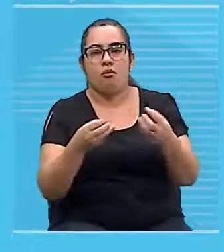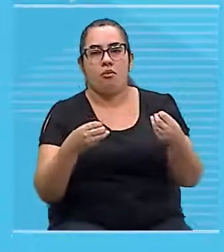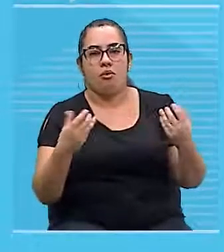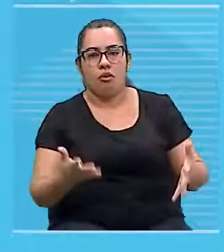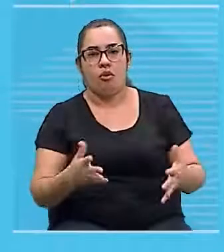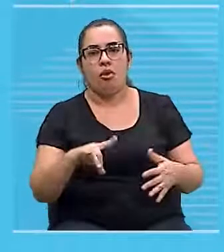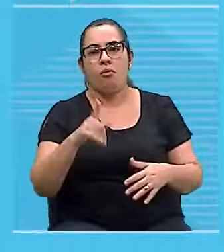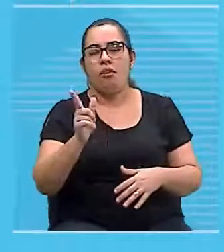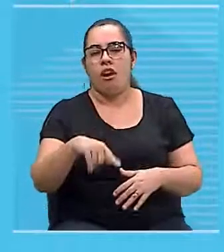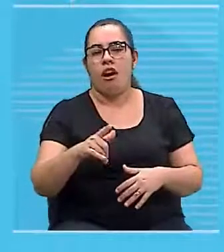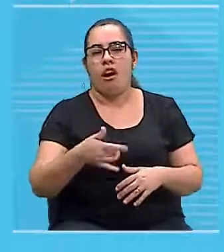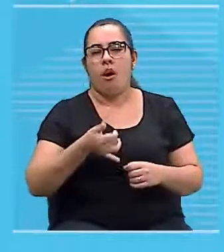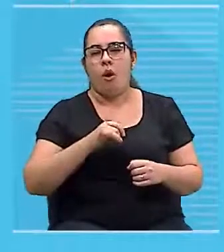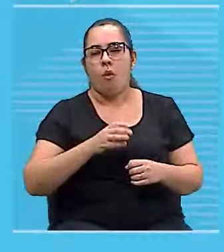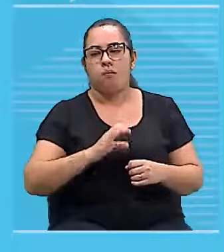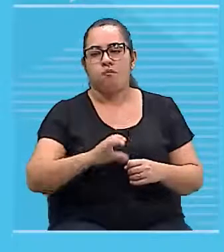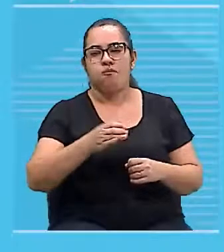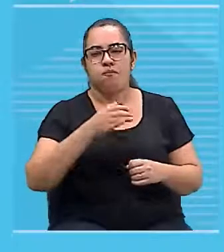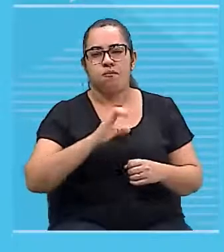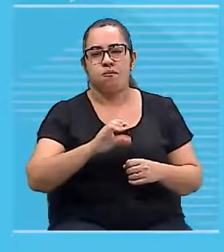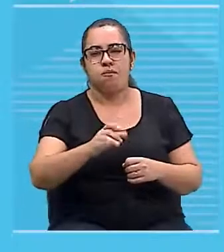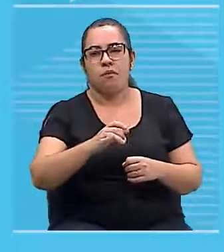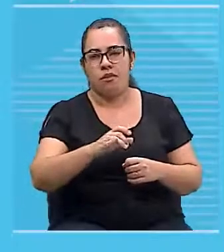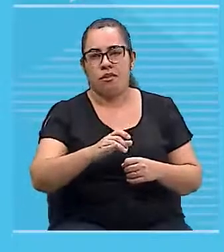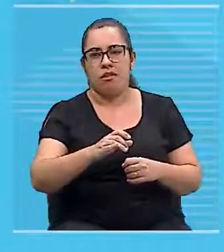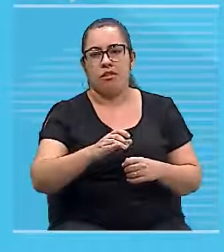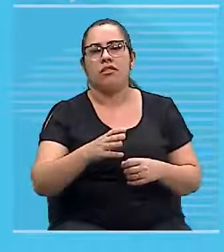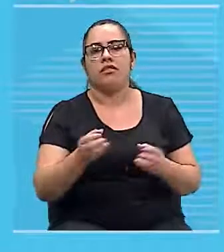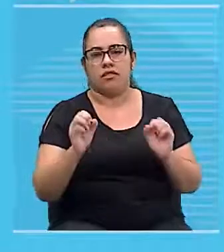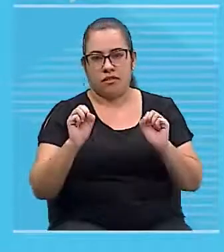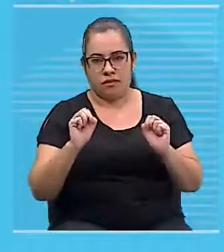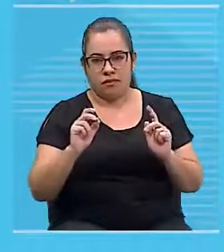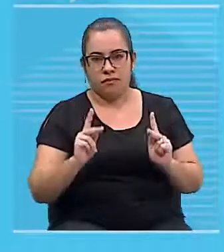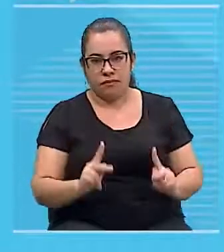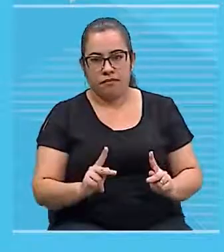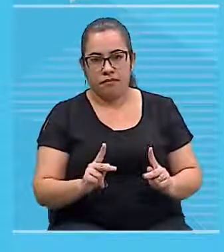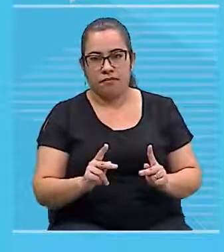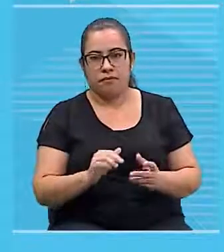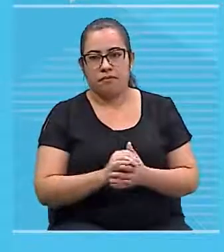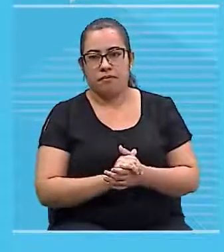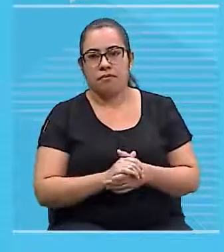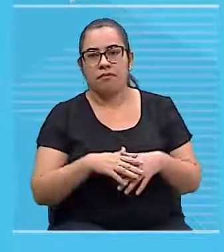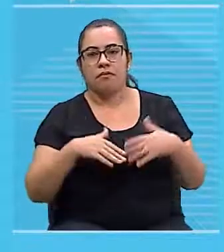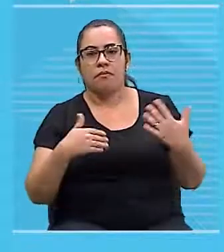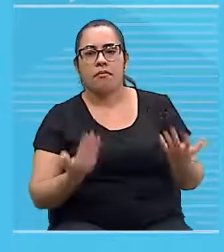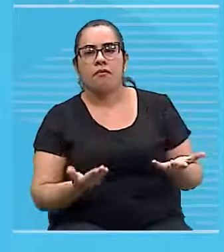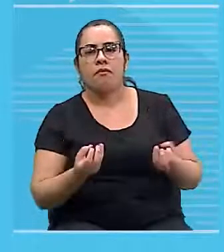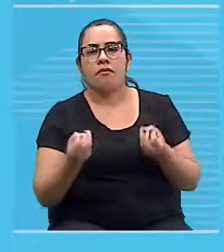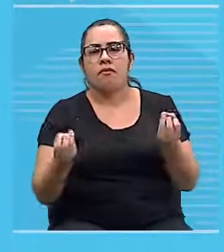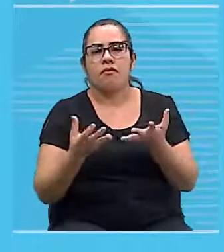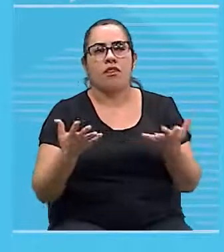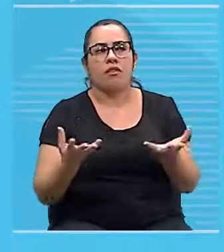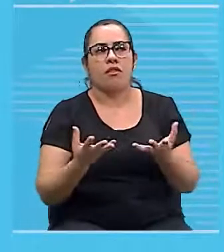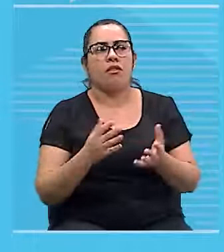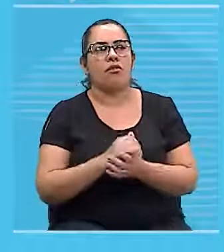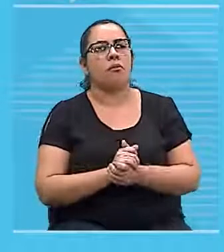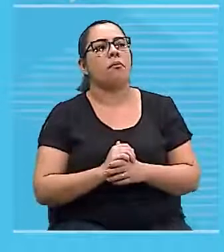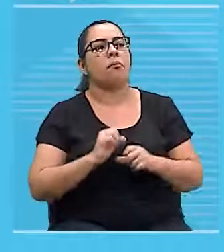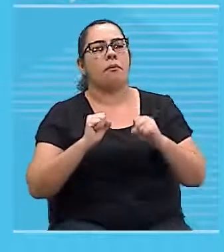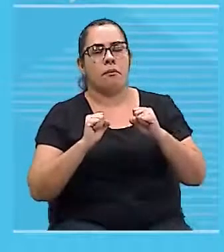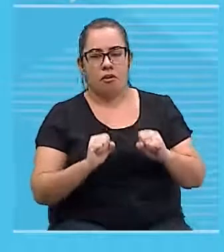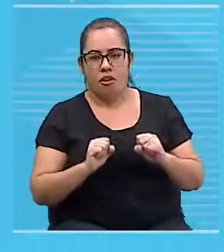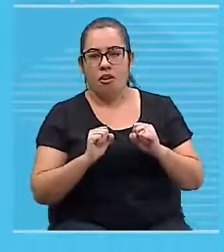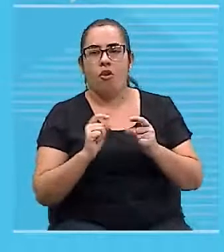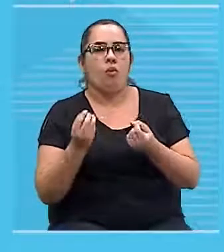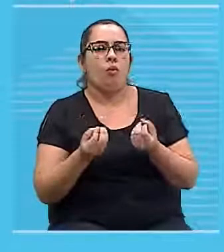o polegar representa a corrente elétrica. Essa corrente, ela pode estar subindo o fio